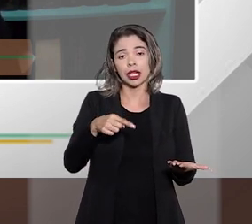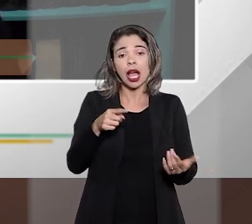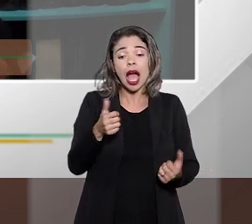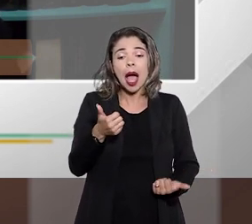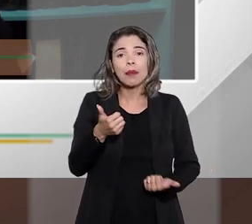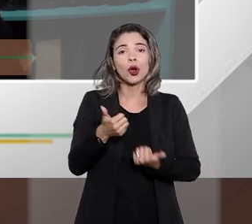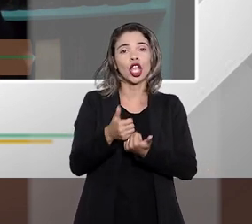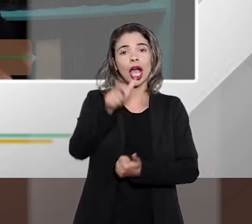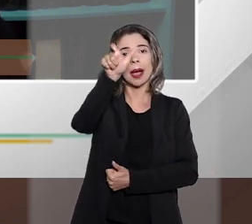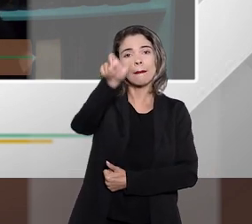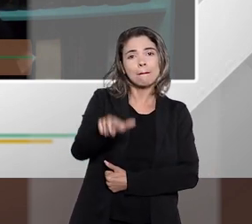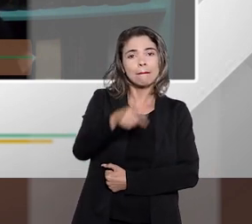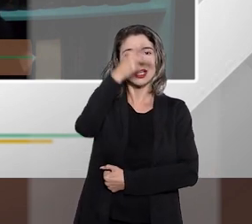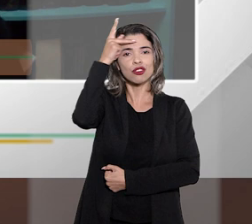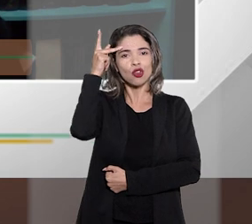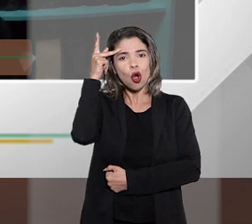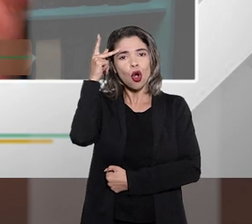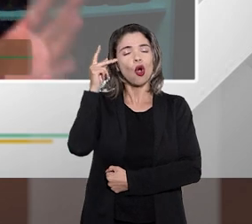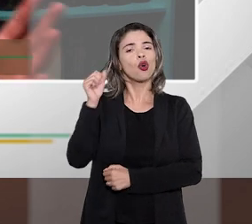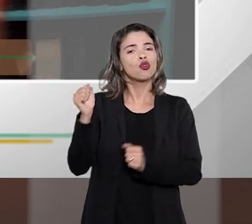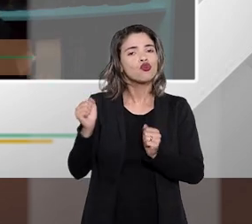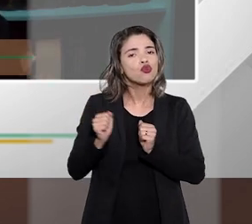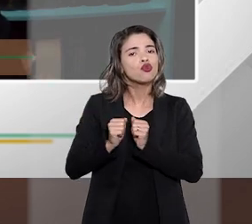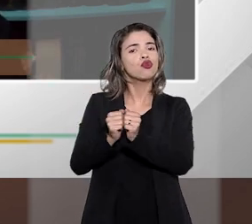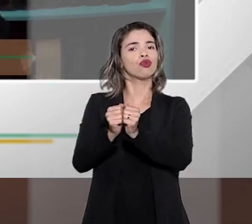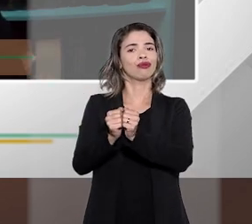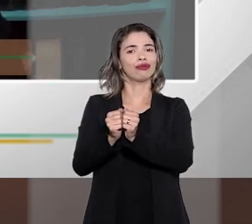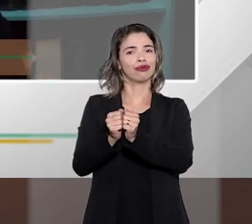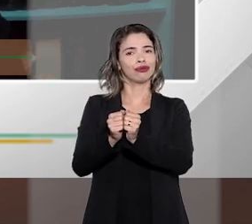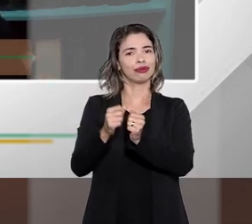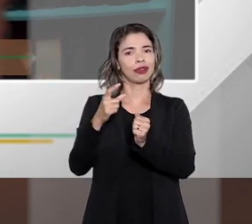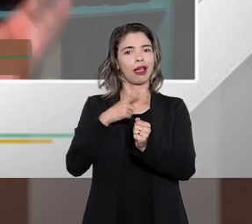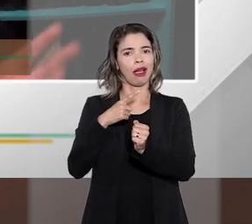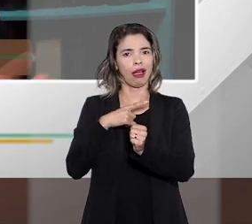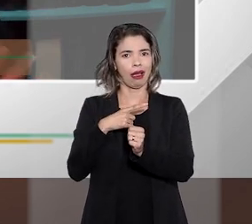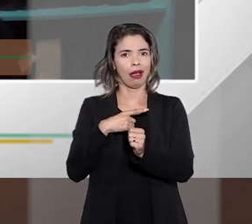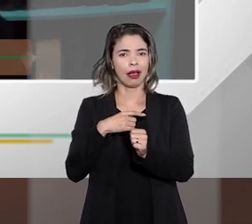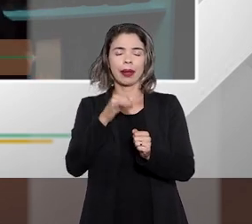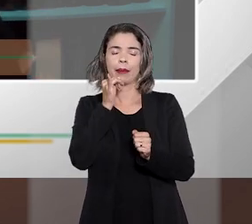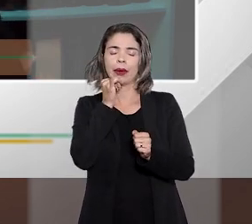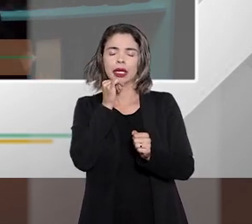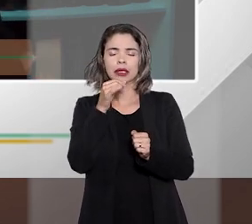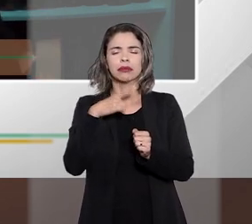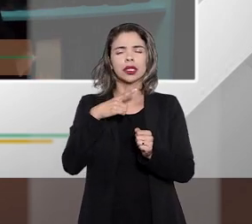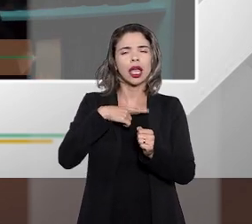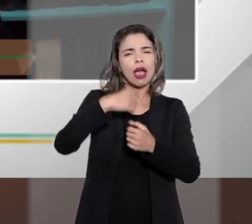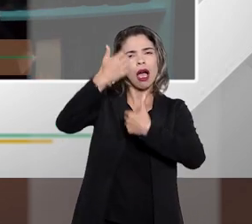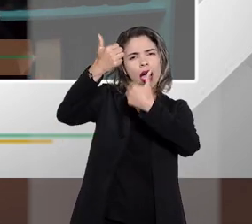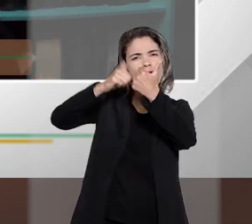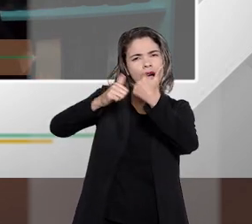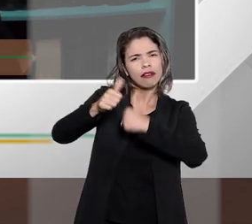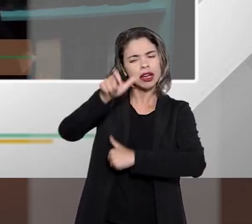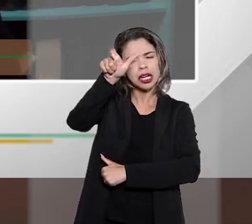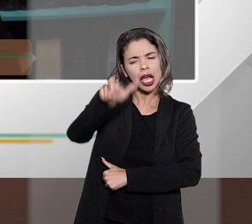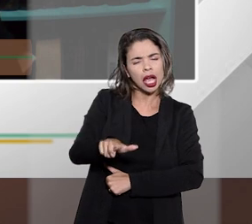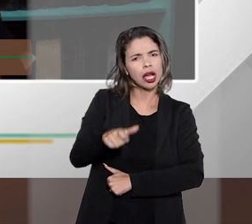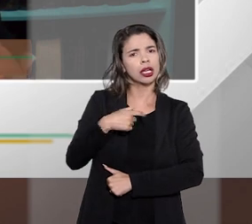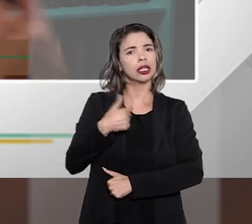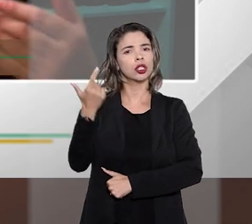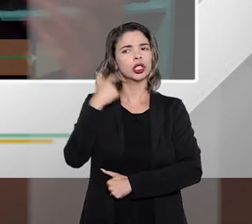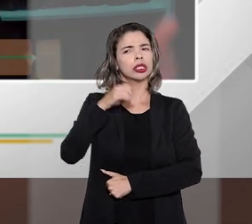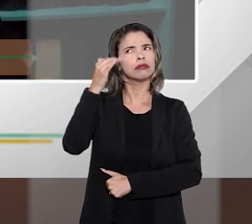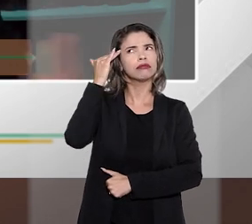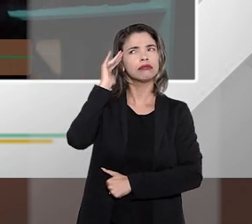auxiliar o consumidor junto e é muito importante consequentemente ter um questionário por exemplo para que ele tenha a